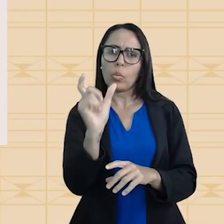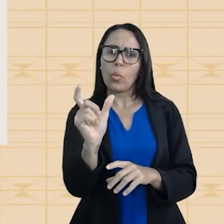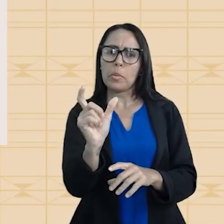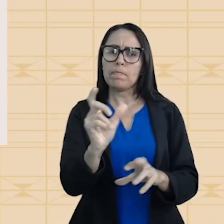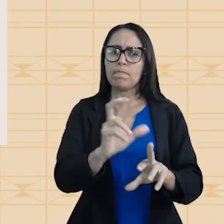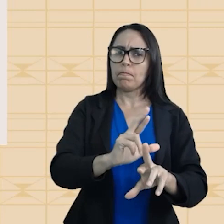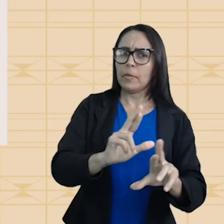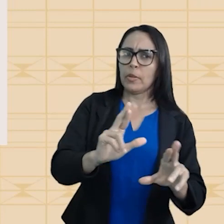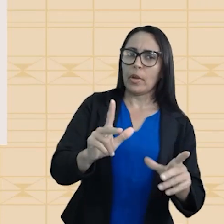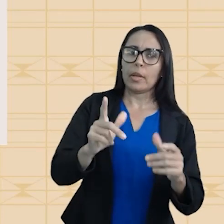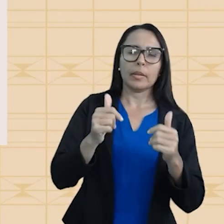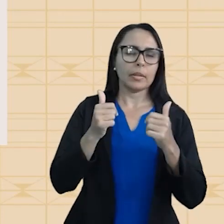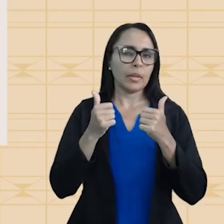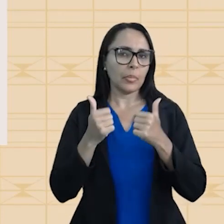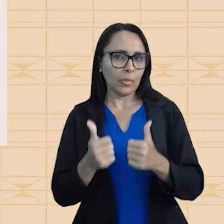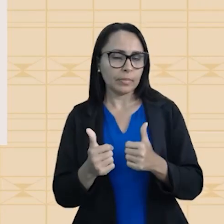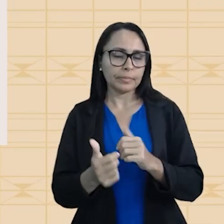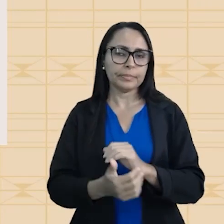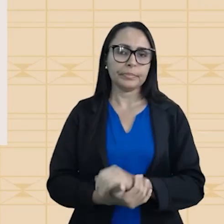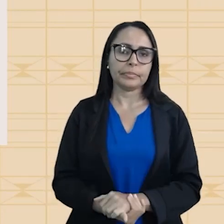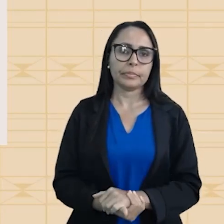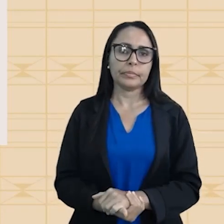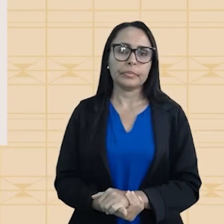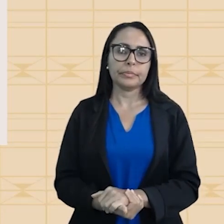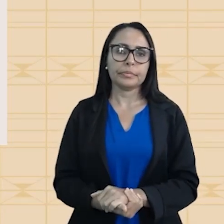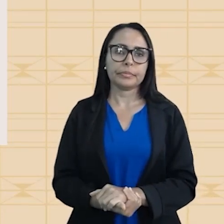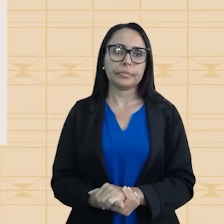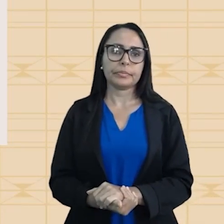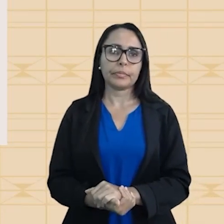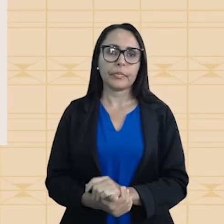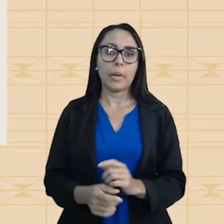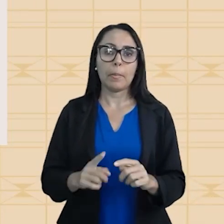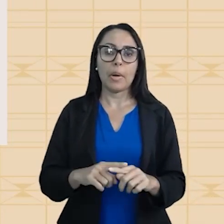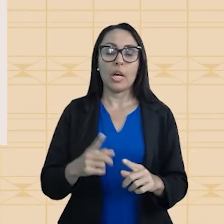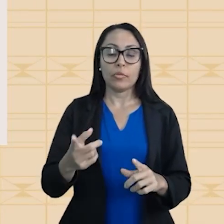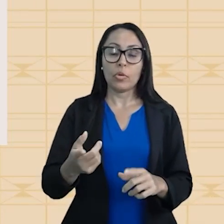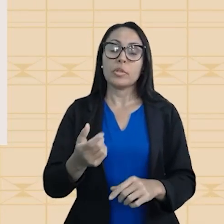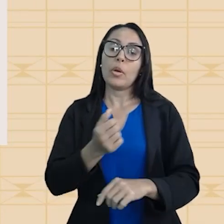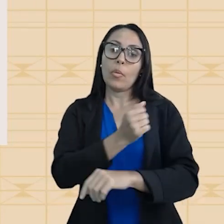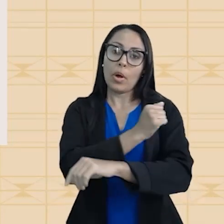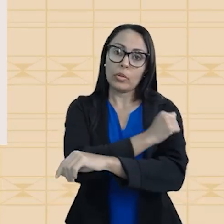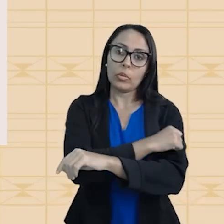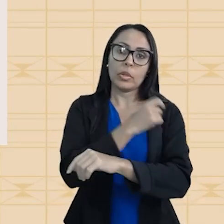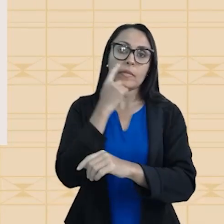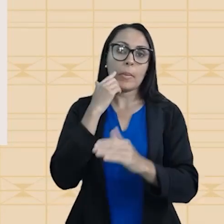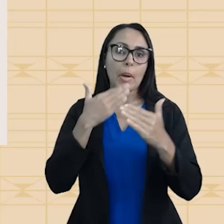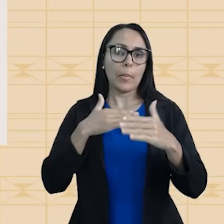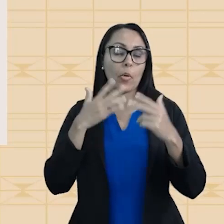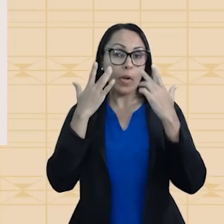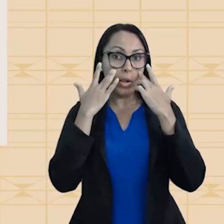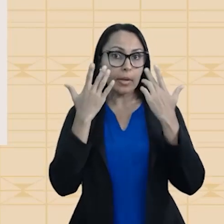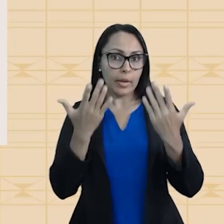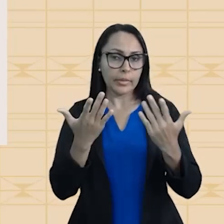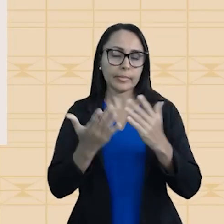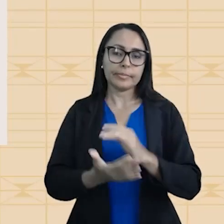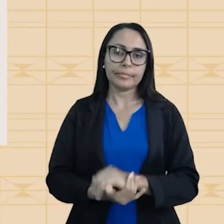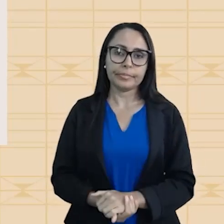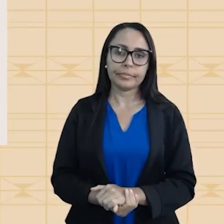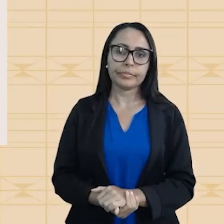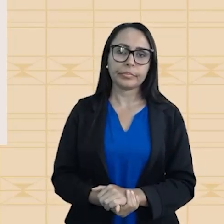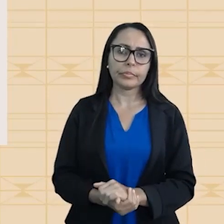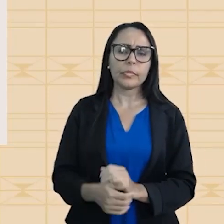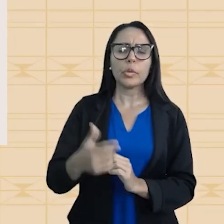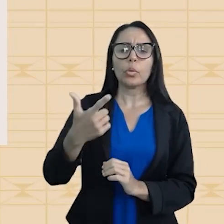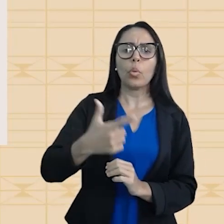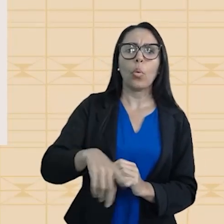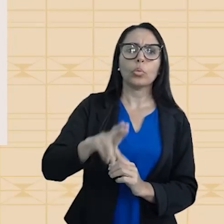nomezinho. Tá bom? Que está caindo em desuso. Mas você é meu aluno, tem que ir para a prova ligado em tudo. Que outro